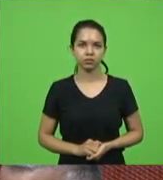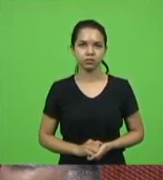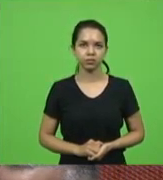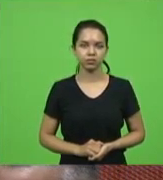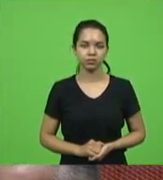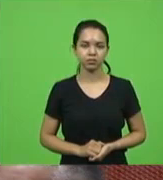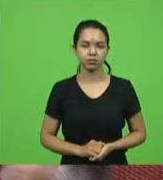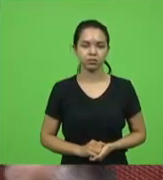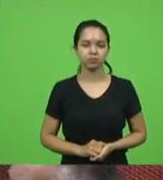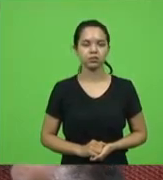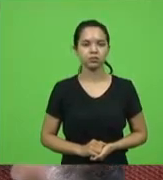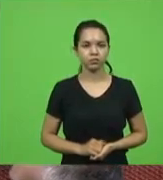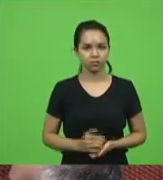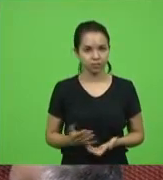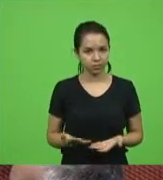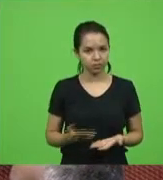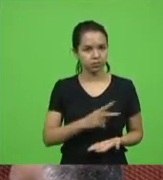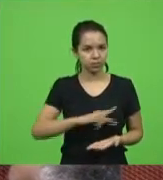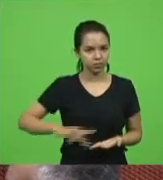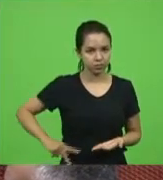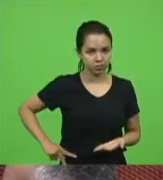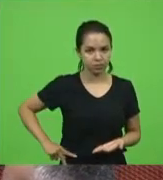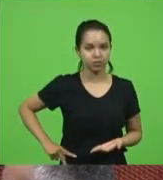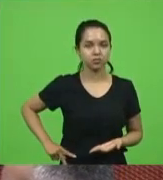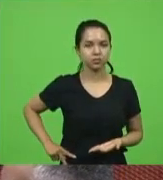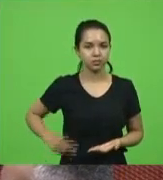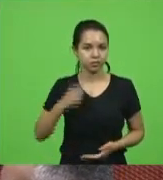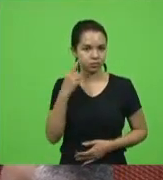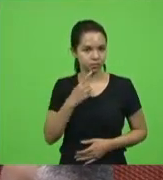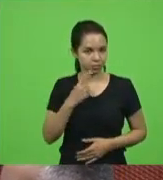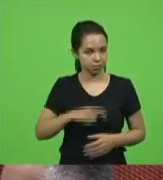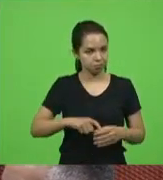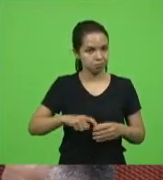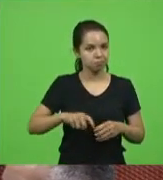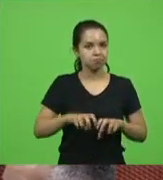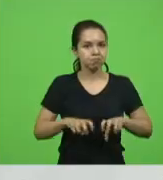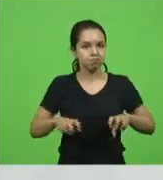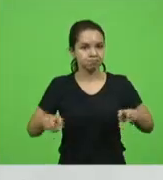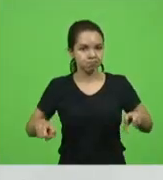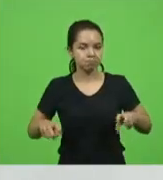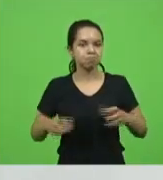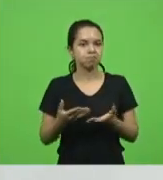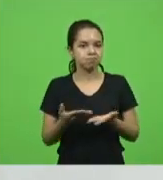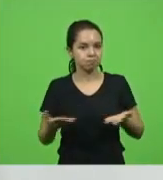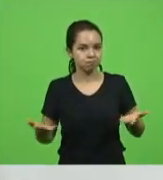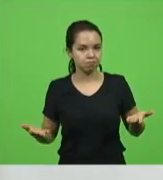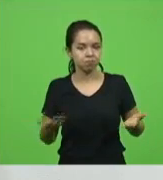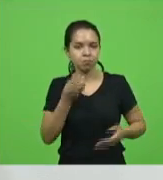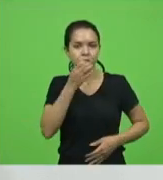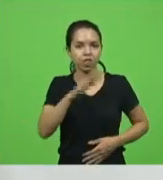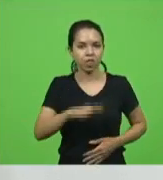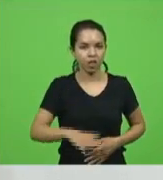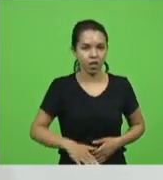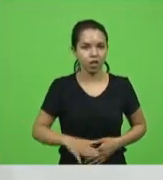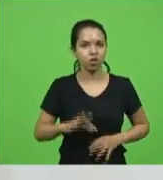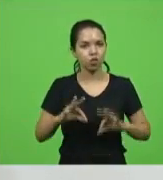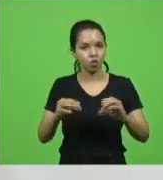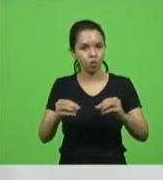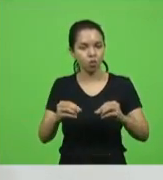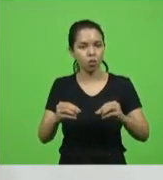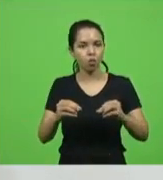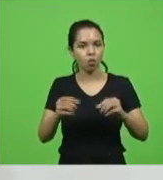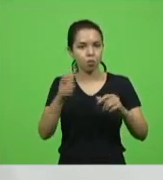Senhor presidente, deputados e membros da mesa, senhores deputados, senhoras deputadas, muito boa tarde a todos aqueles que nos acompanham